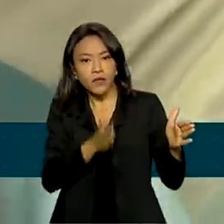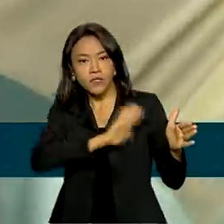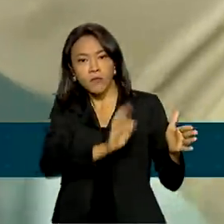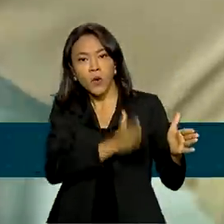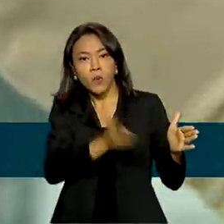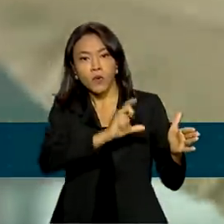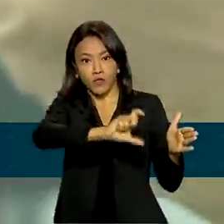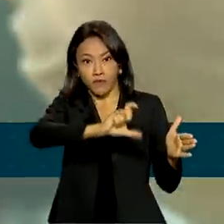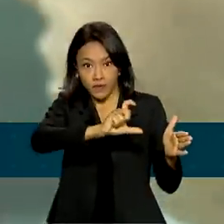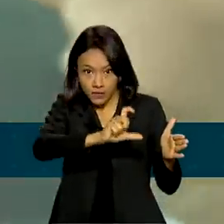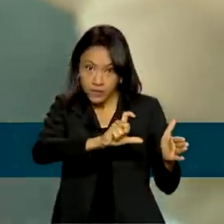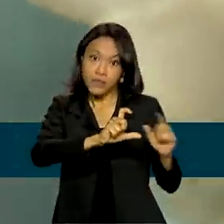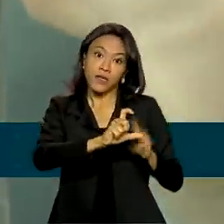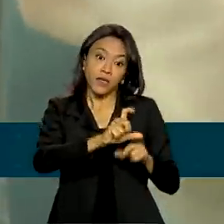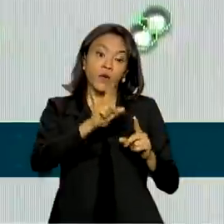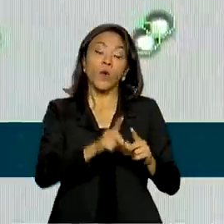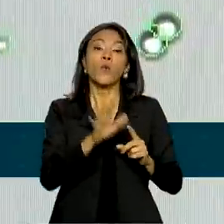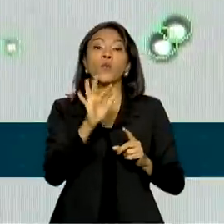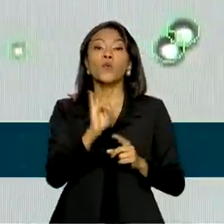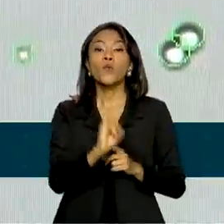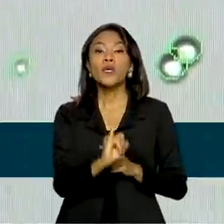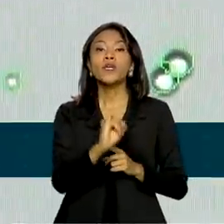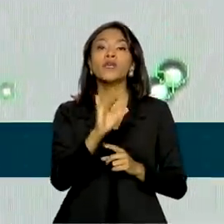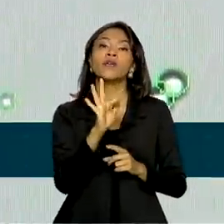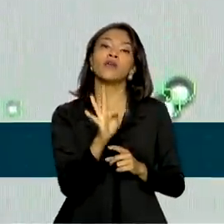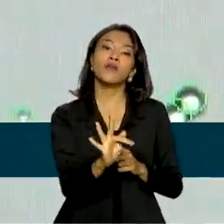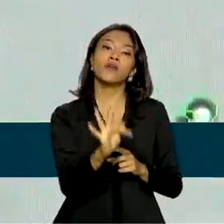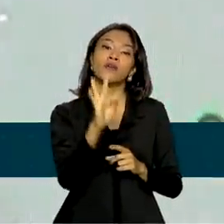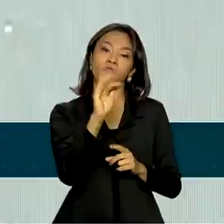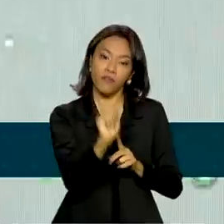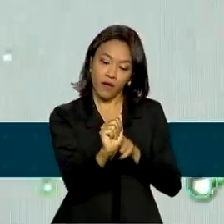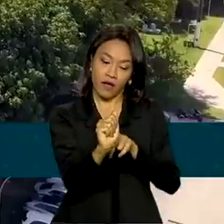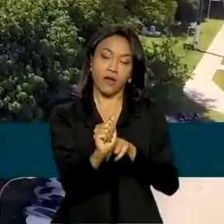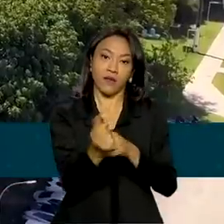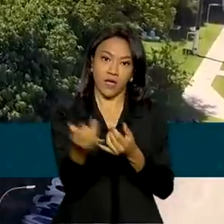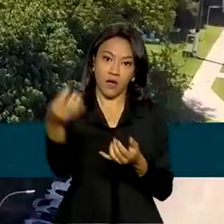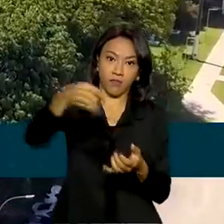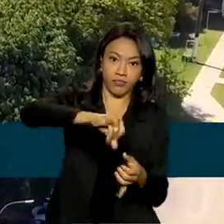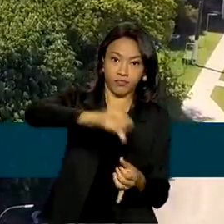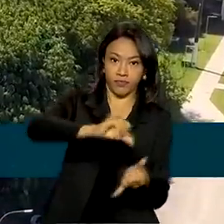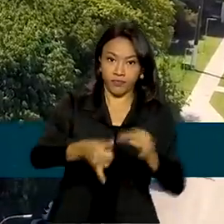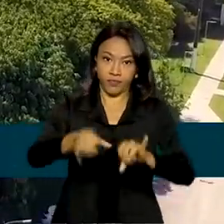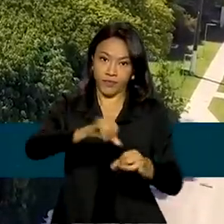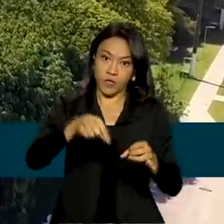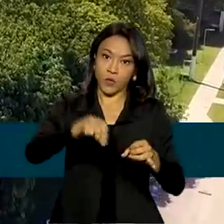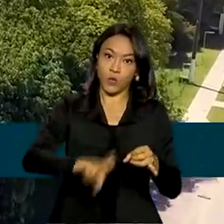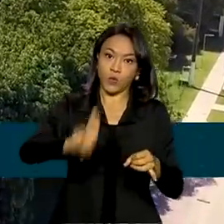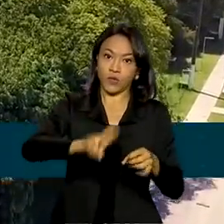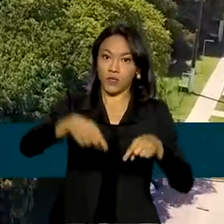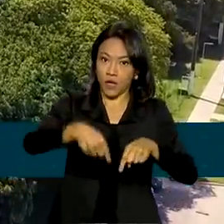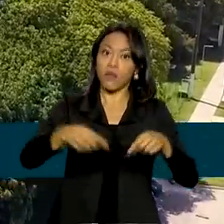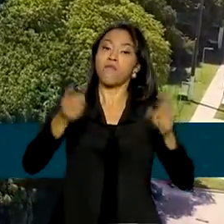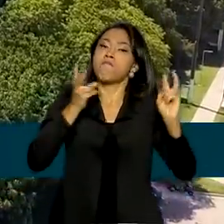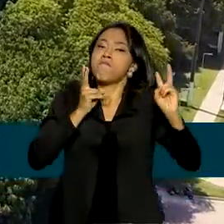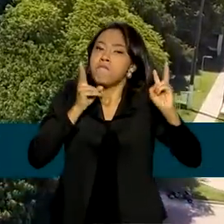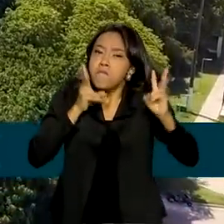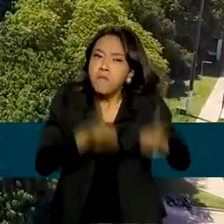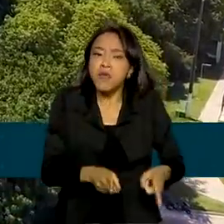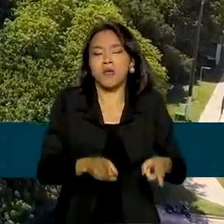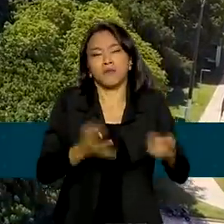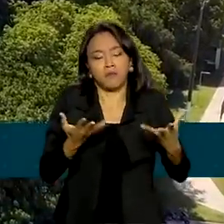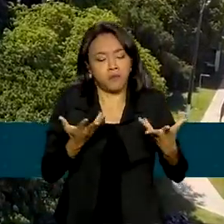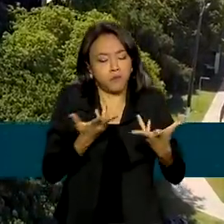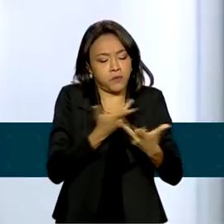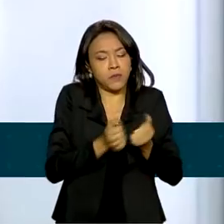as vacinas produzidas com o IFA, o ingrediente farmacêutico ativo de biomanguinhos, possuem a mesma eficácia,